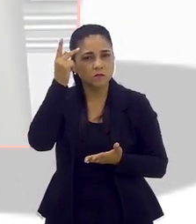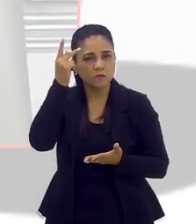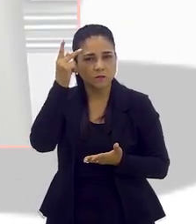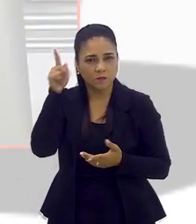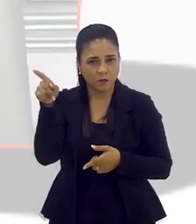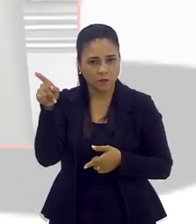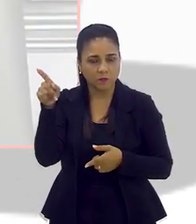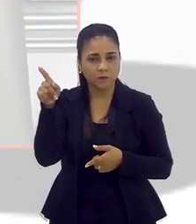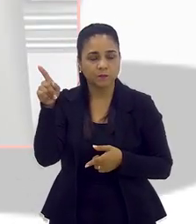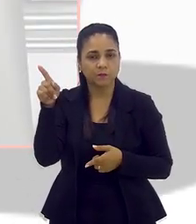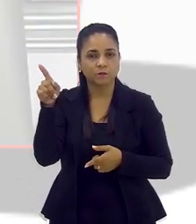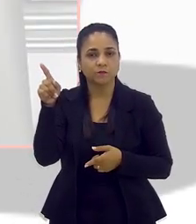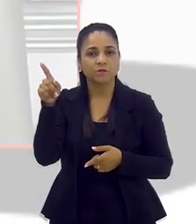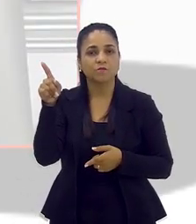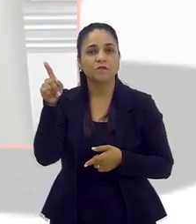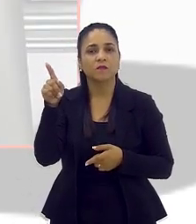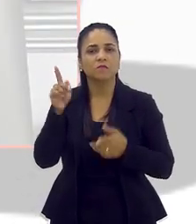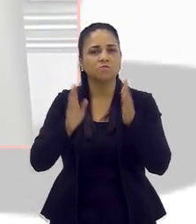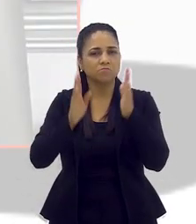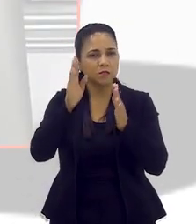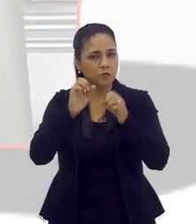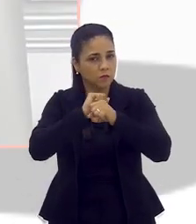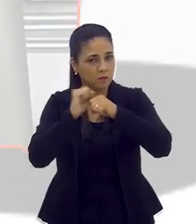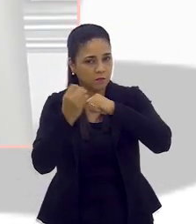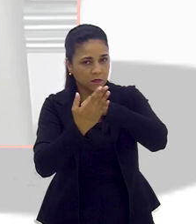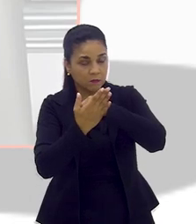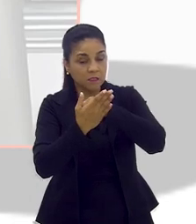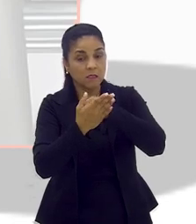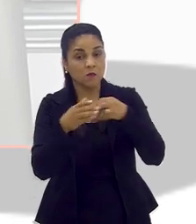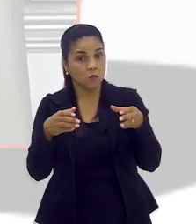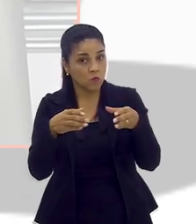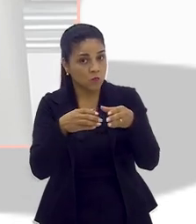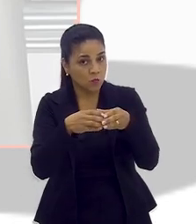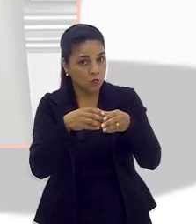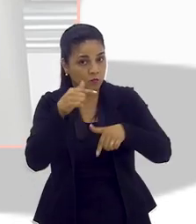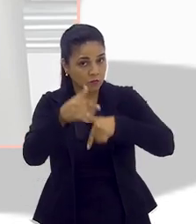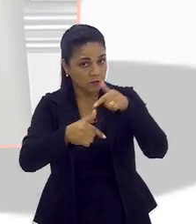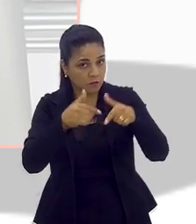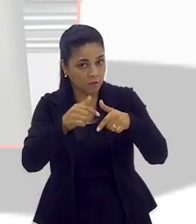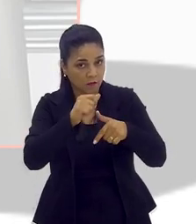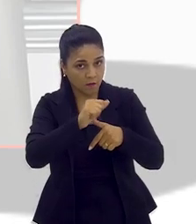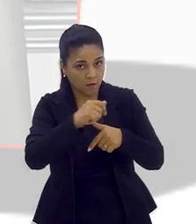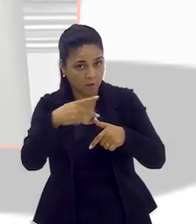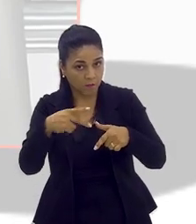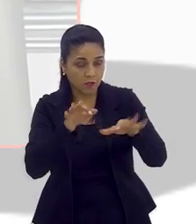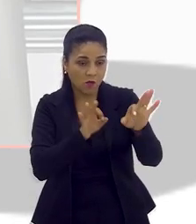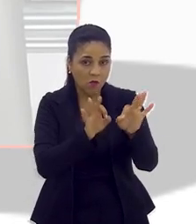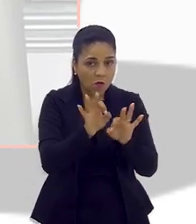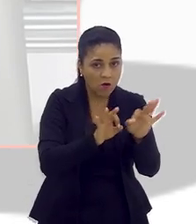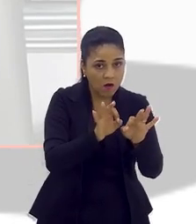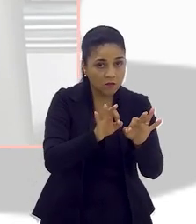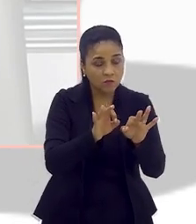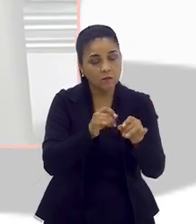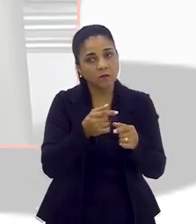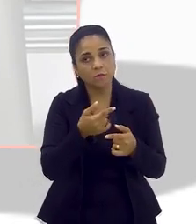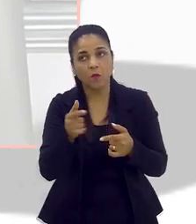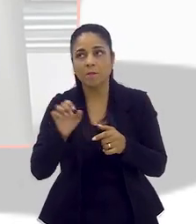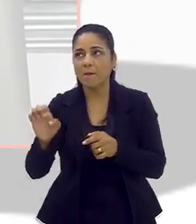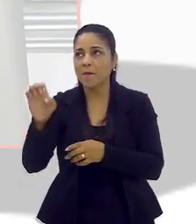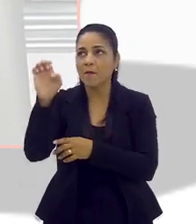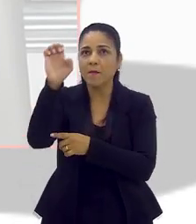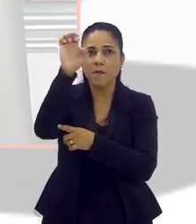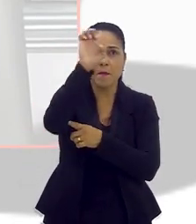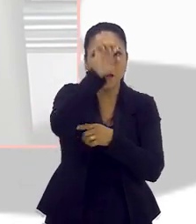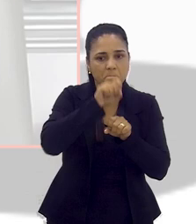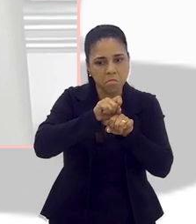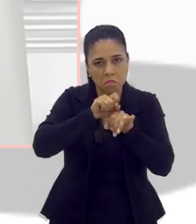Paulo, na época da pandemia, e eles se organizaram, depois vieram outros estados, mas, sim, o